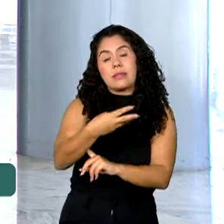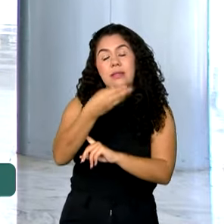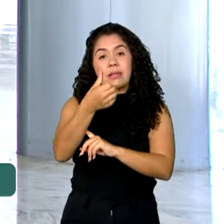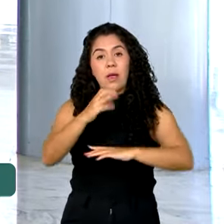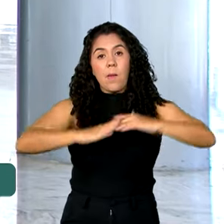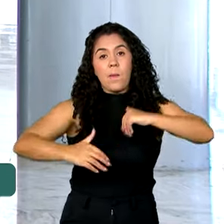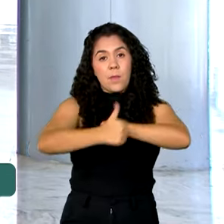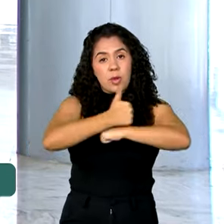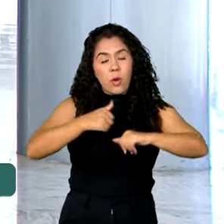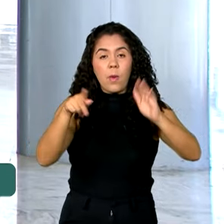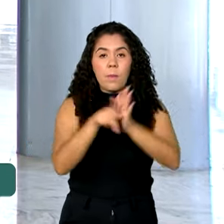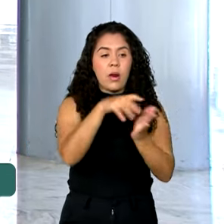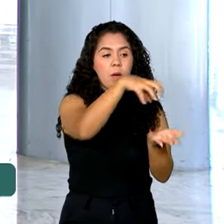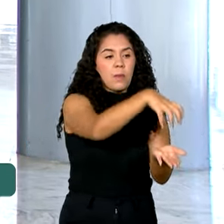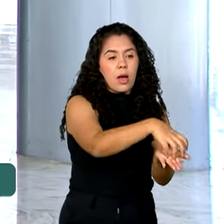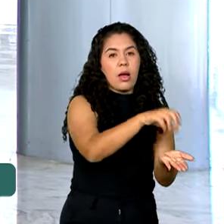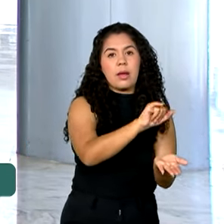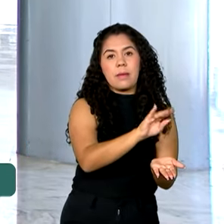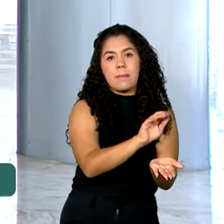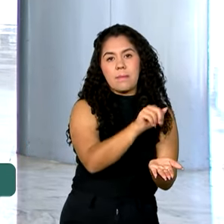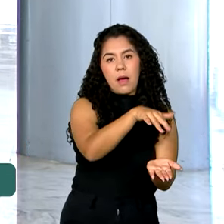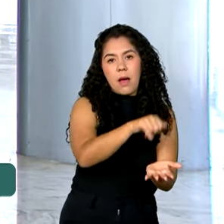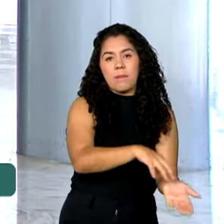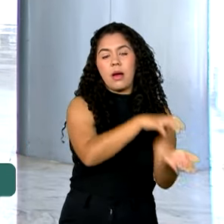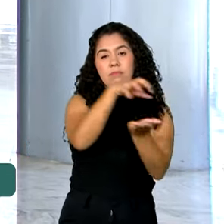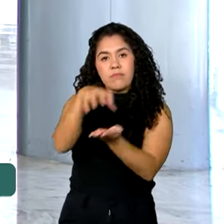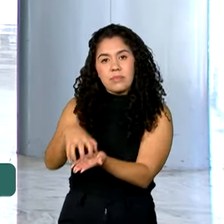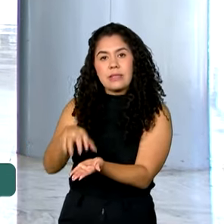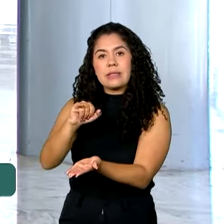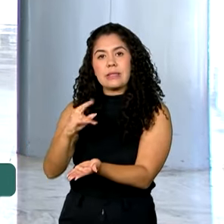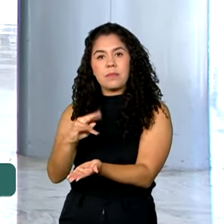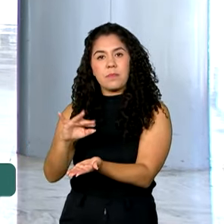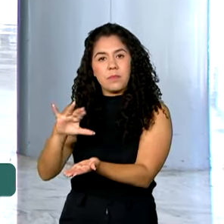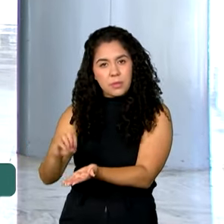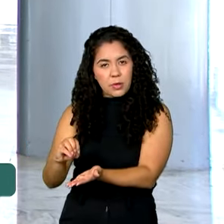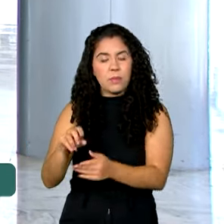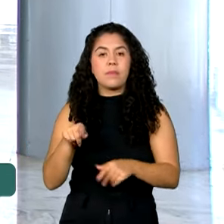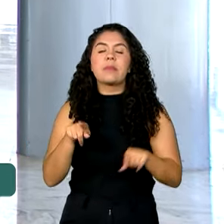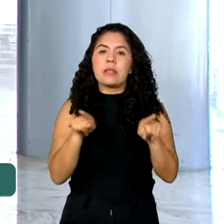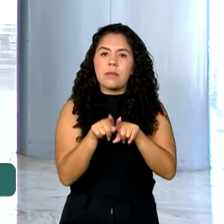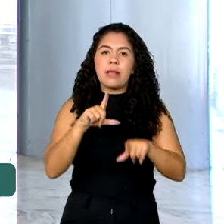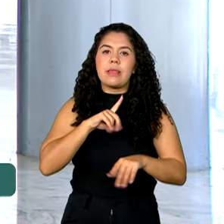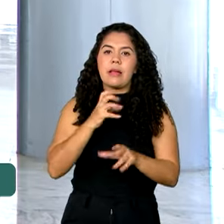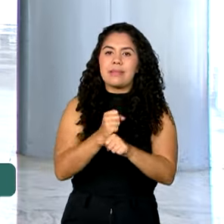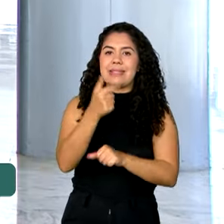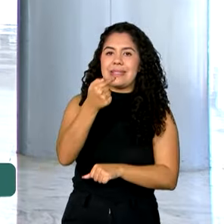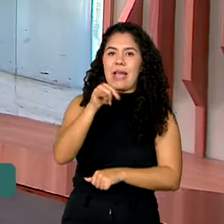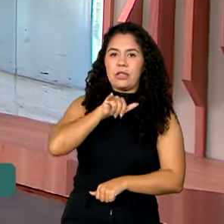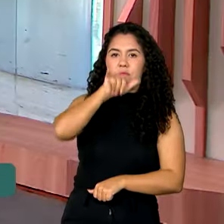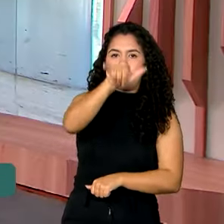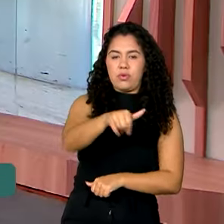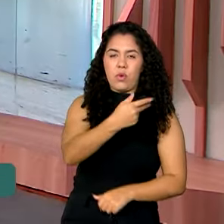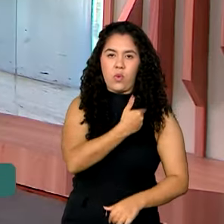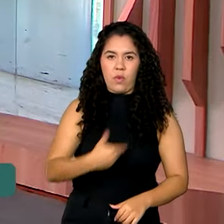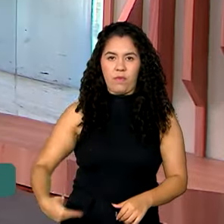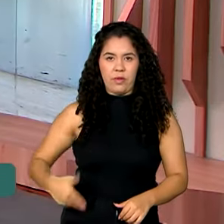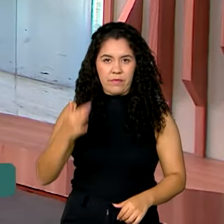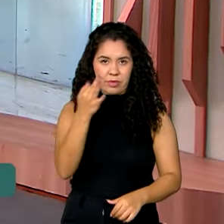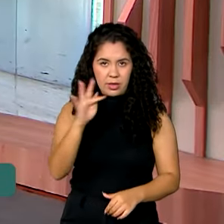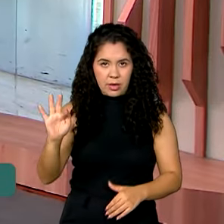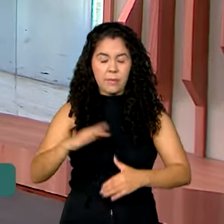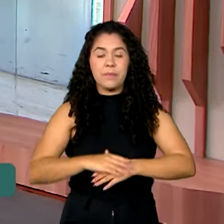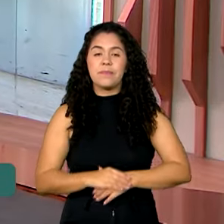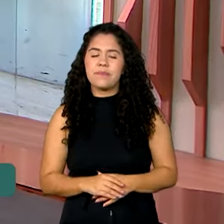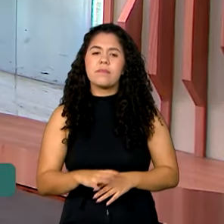IBAMA e do ICMBio em campo, que contam com o apoio de sete aeronaves do governo federal. Vanessa. Agora, Jéssica, a gente